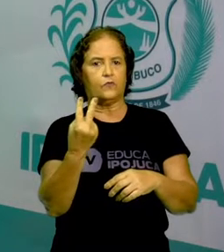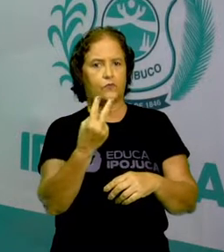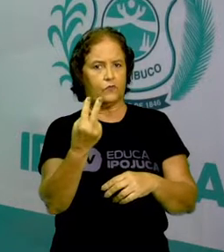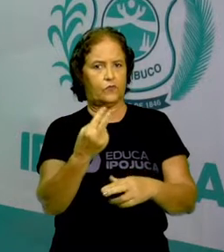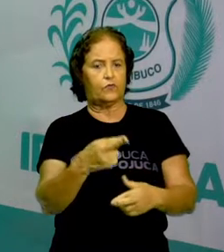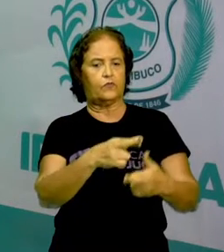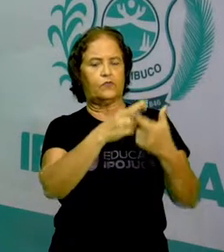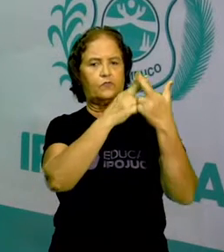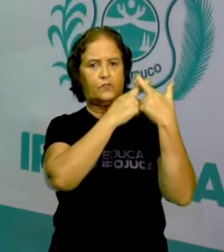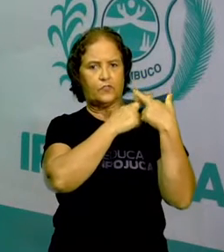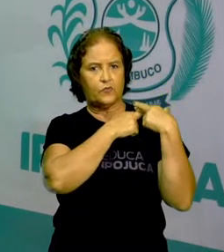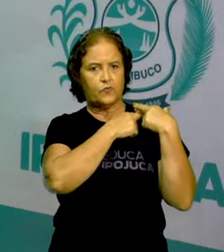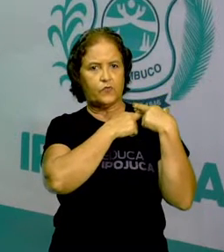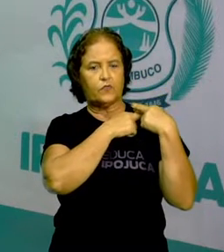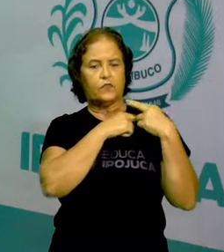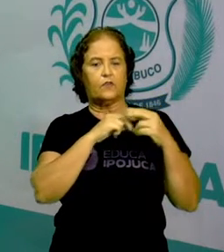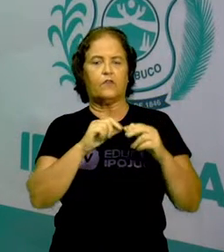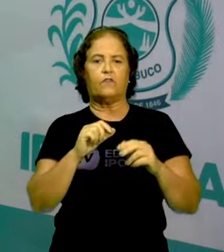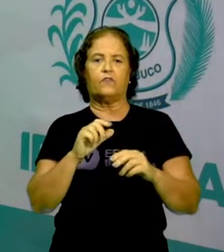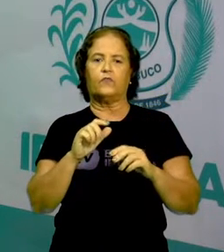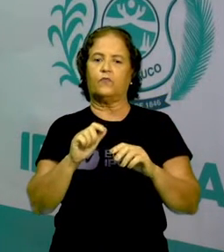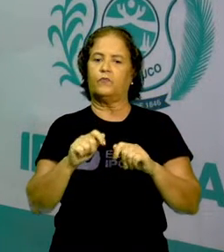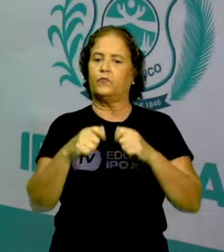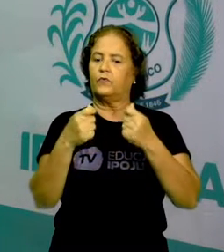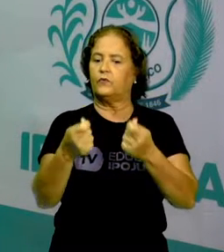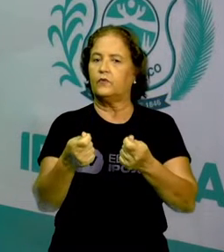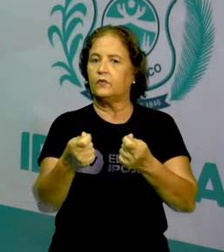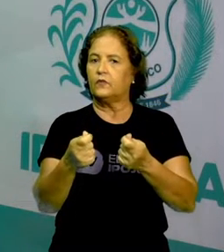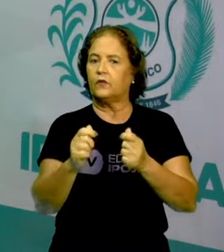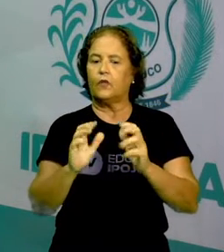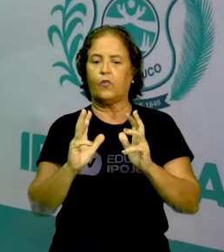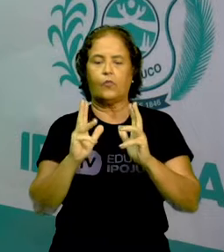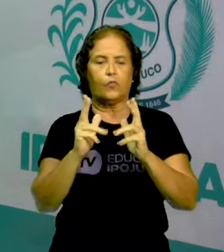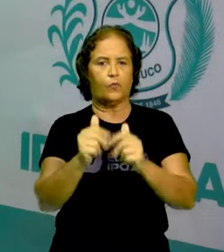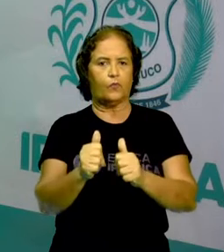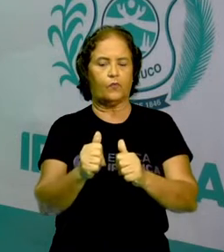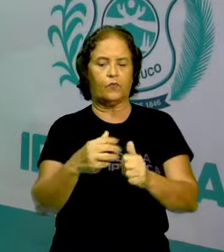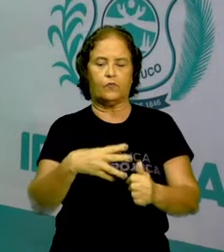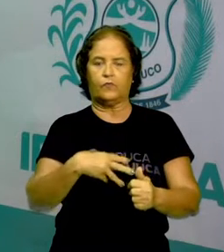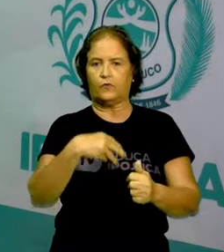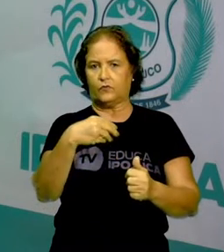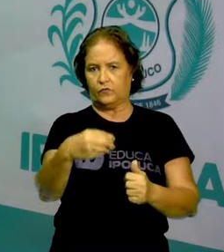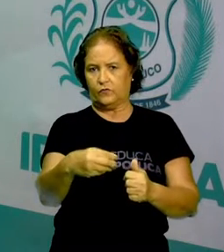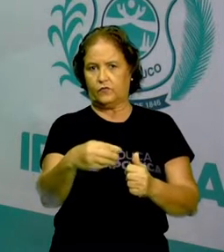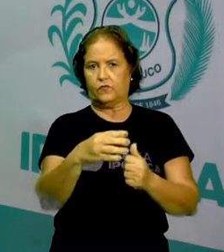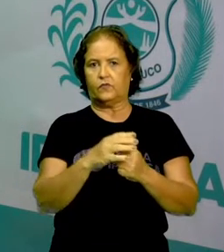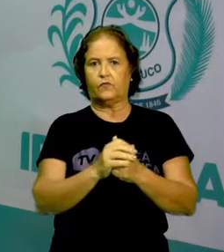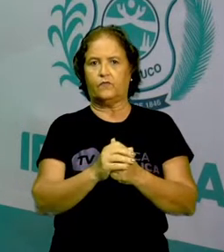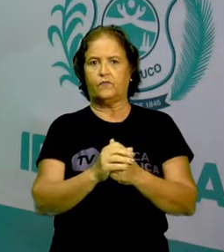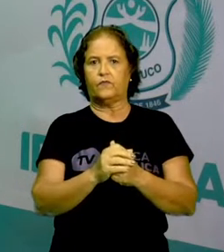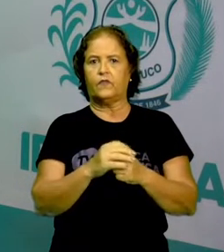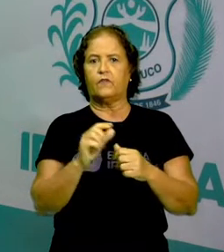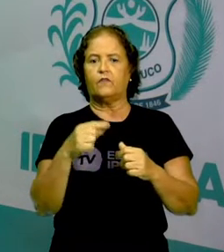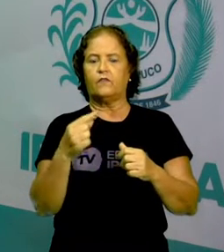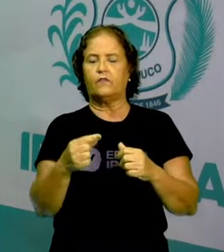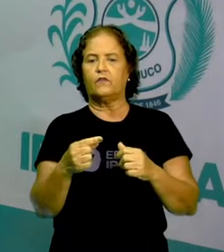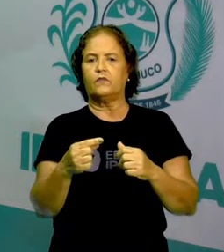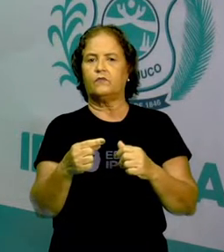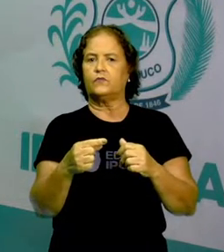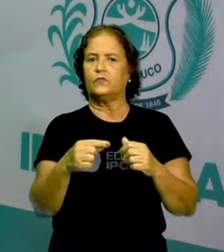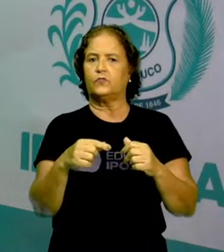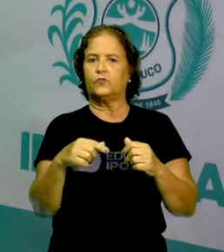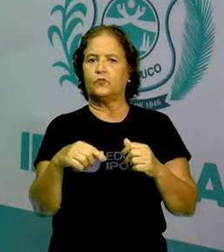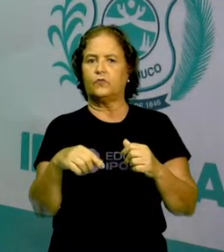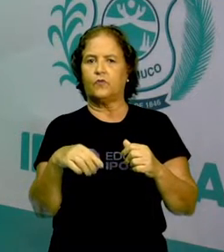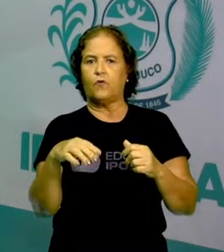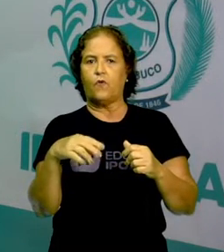Por garantir tudo isso para os seus filhos. E aí vejamos alguns componentes e a sua função,